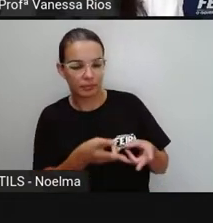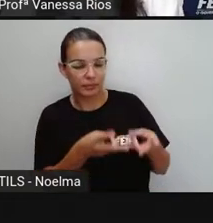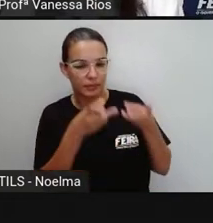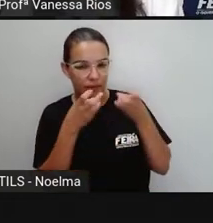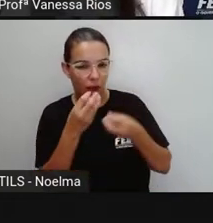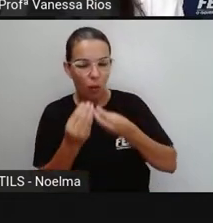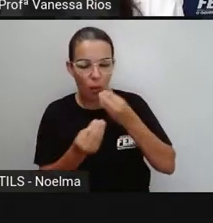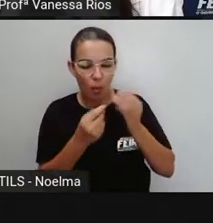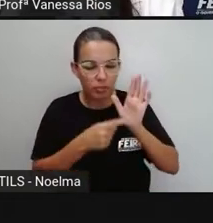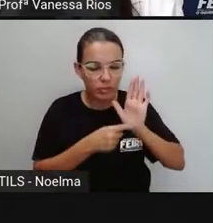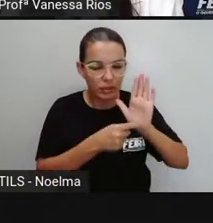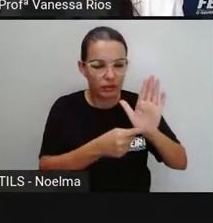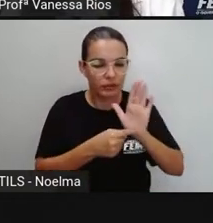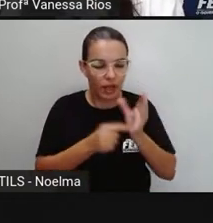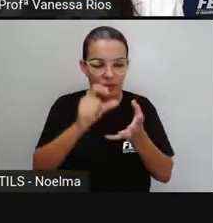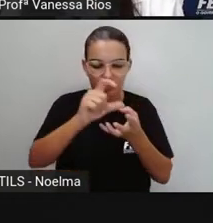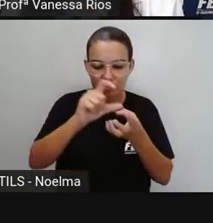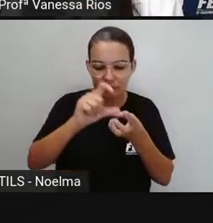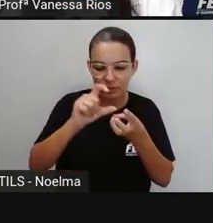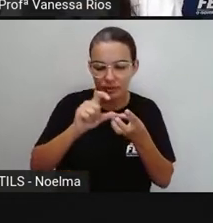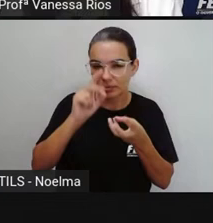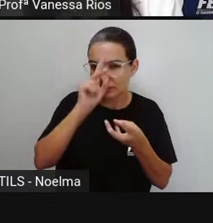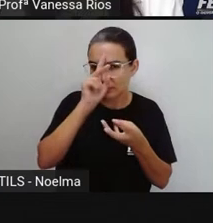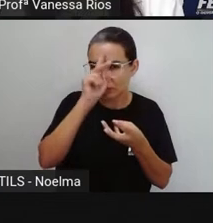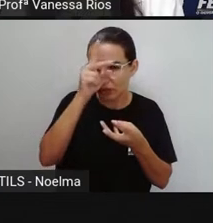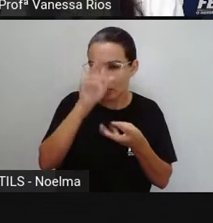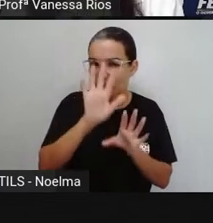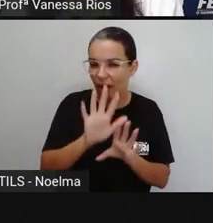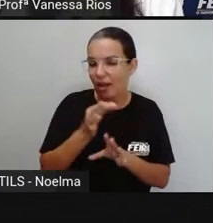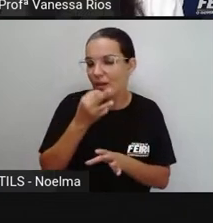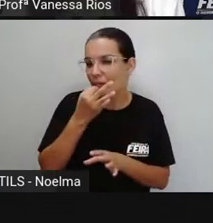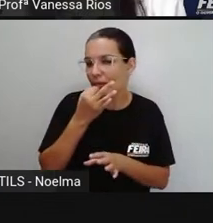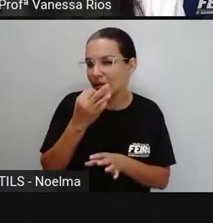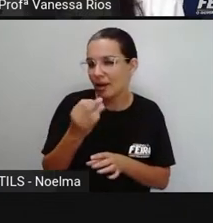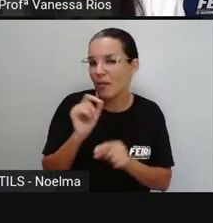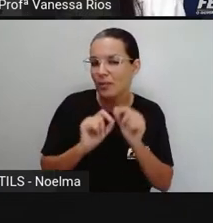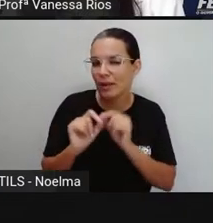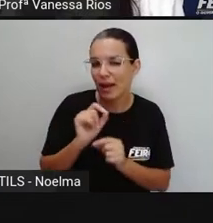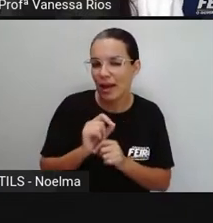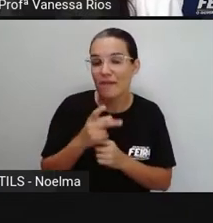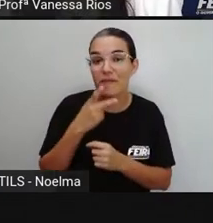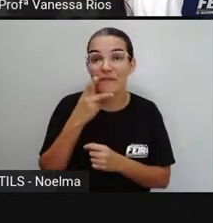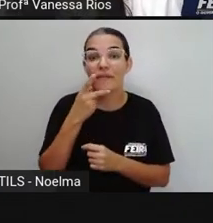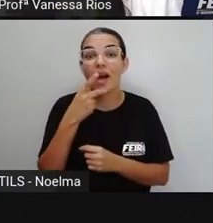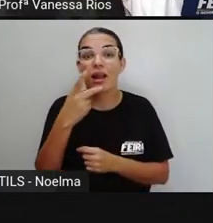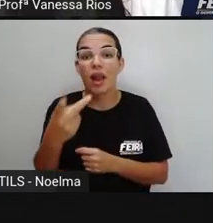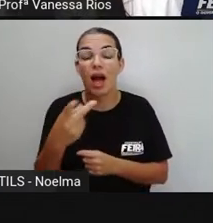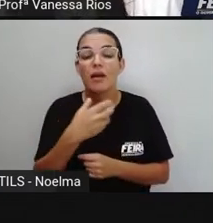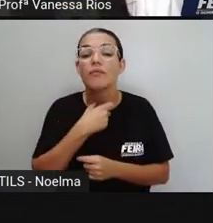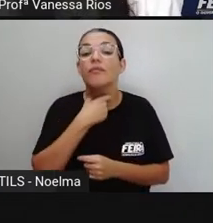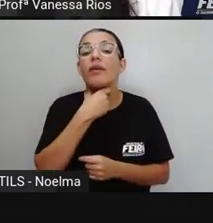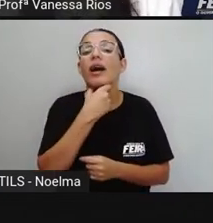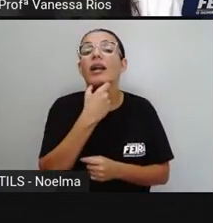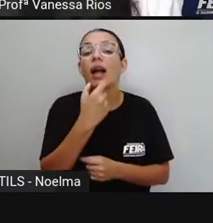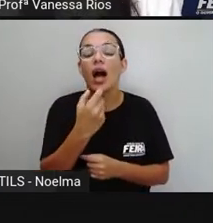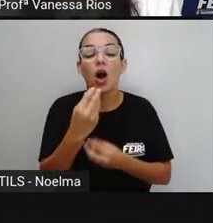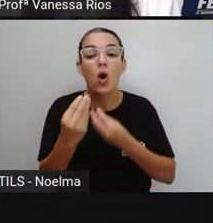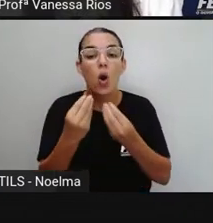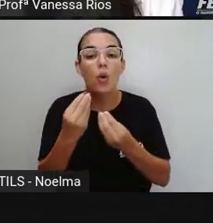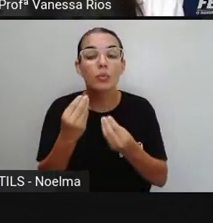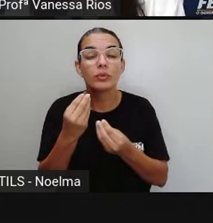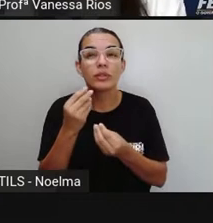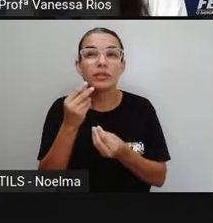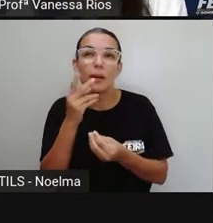identificação da sílaba tônica, né? Uma dica interessante é pronunciar a palavra como se estivesse